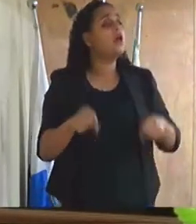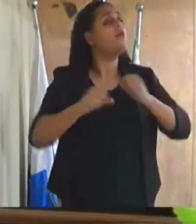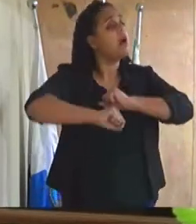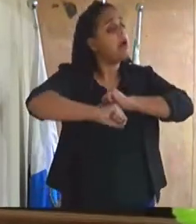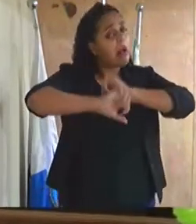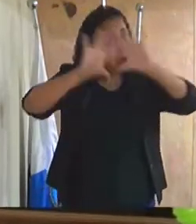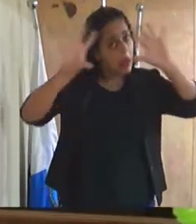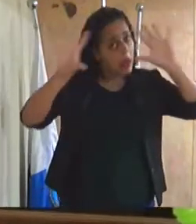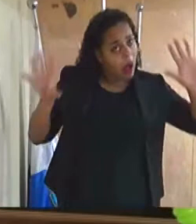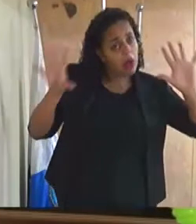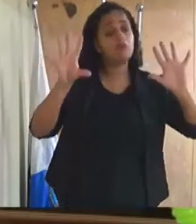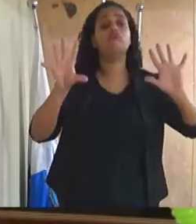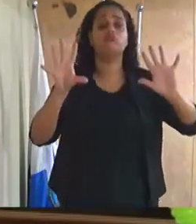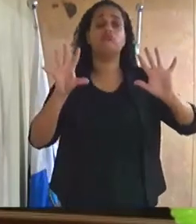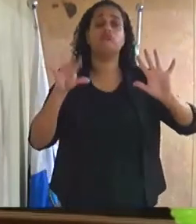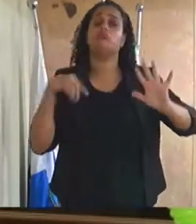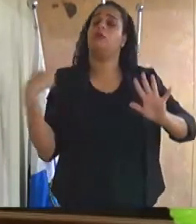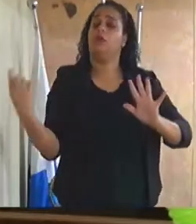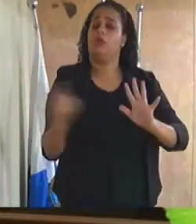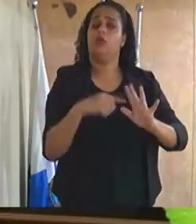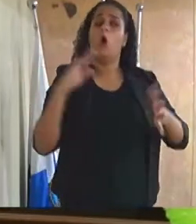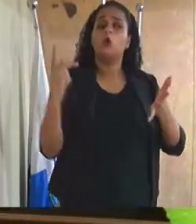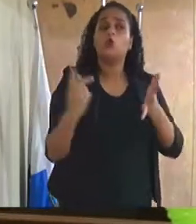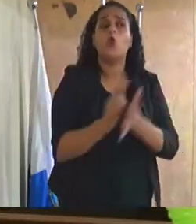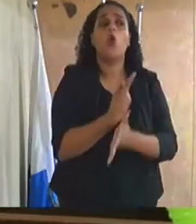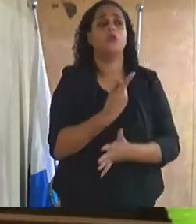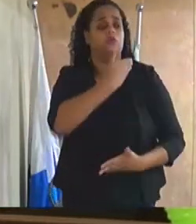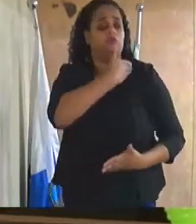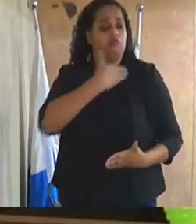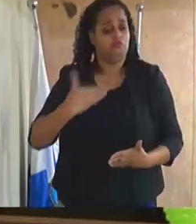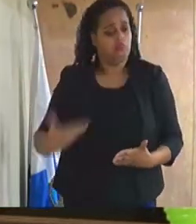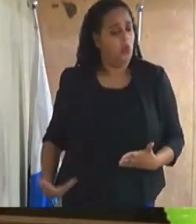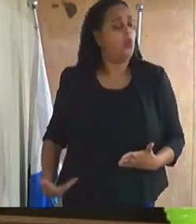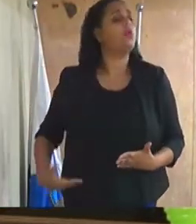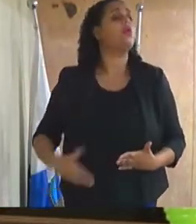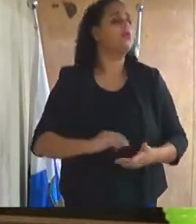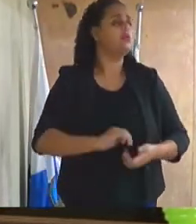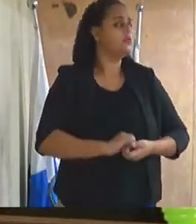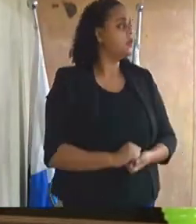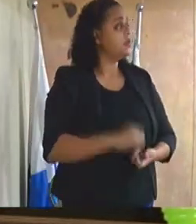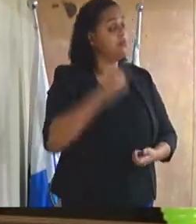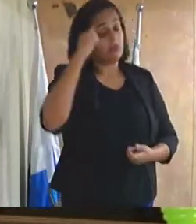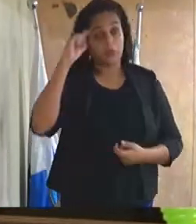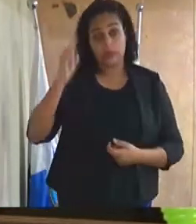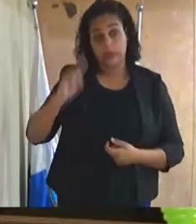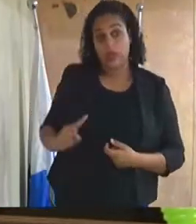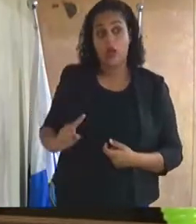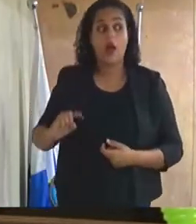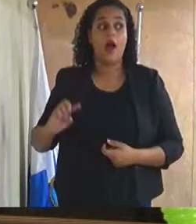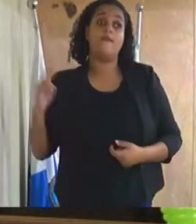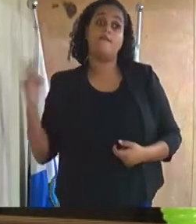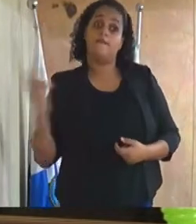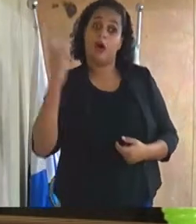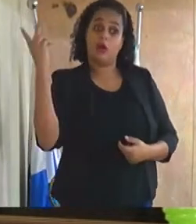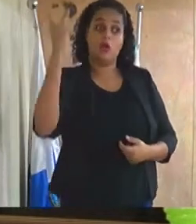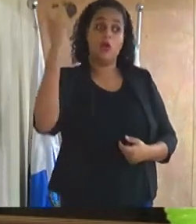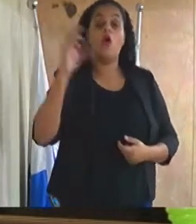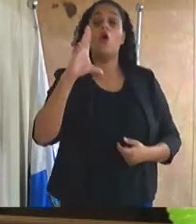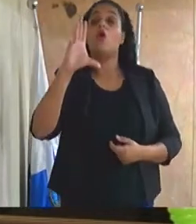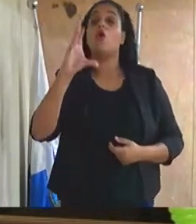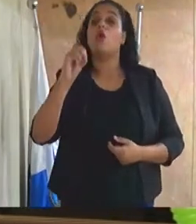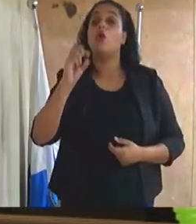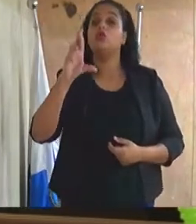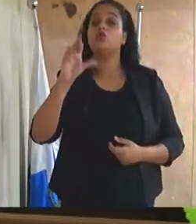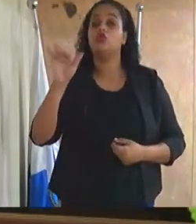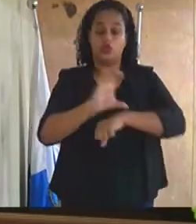forma de ter transparência nas coisas públicas, eu vou assinar essa CPI, não sei se ela vai ter valor constitucional, porque já